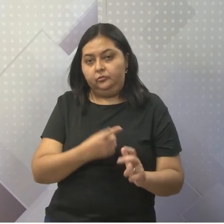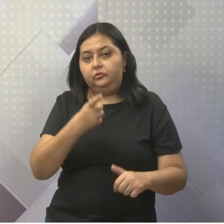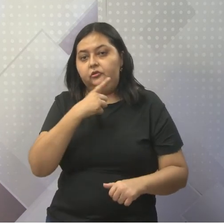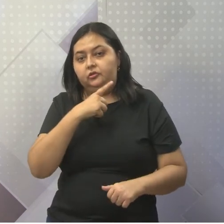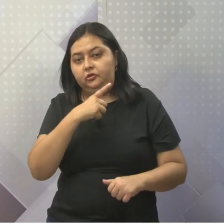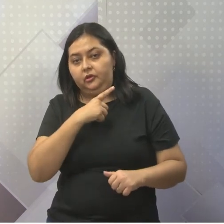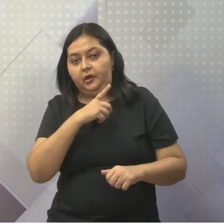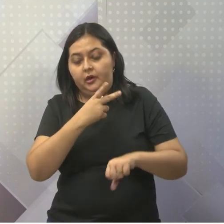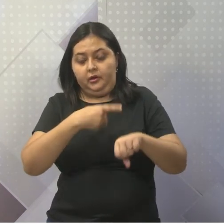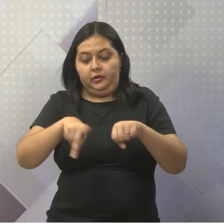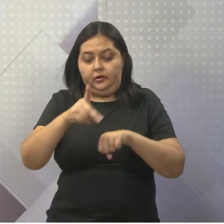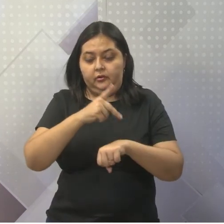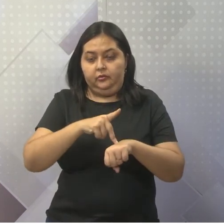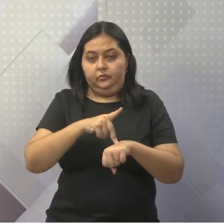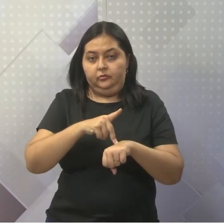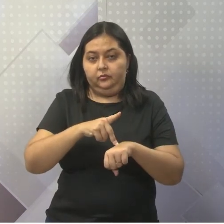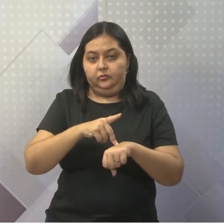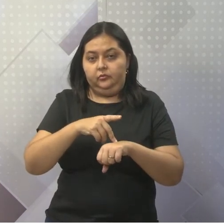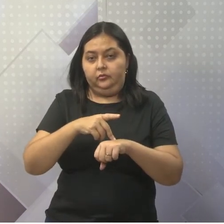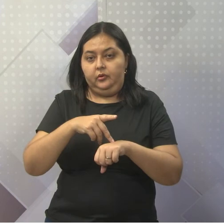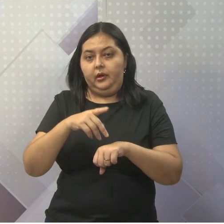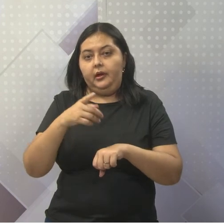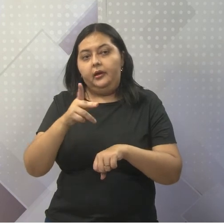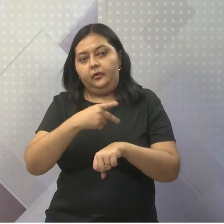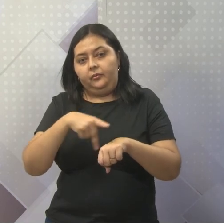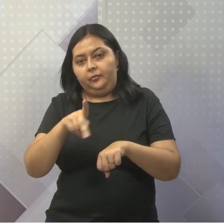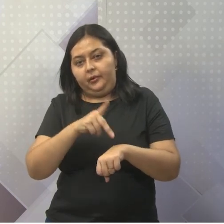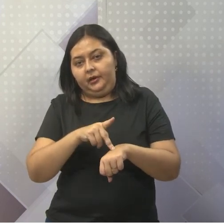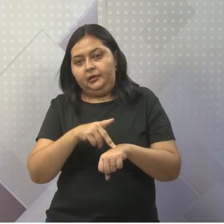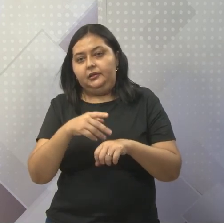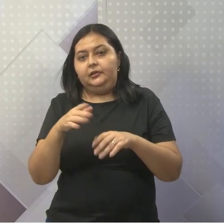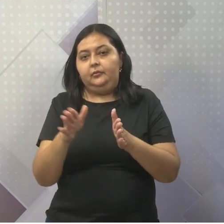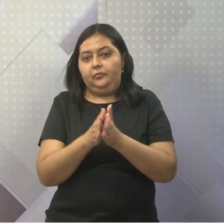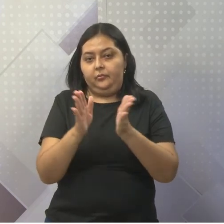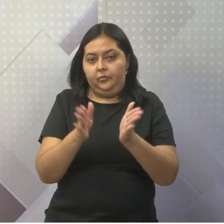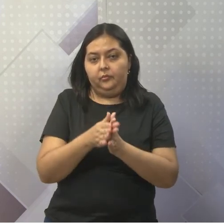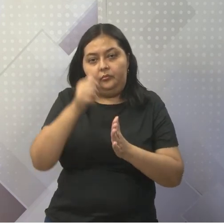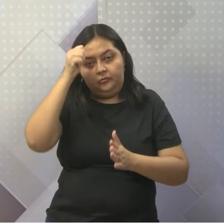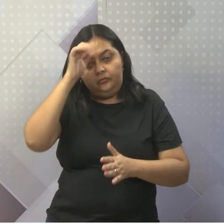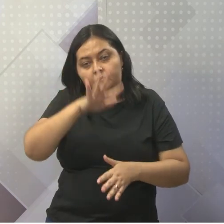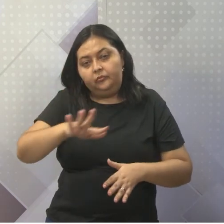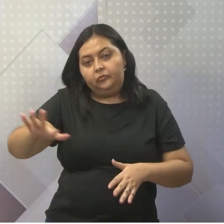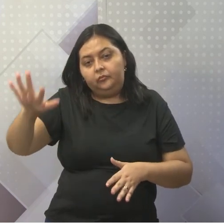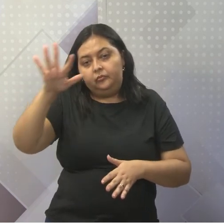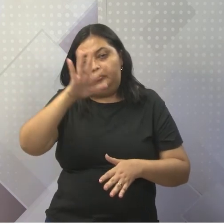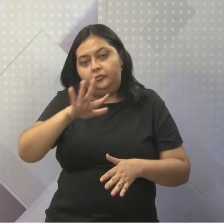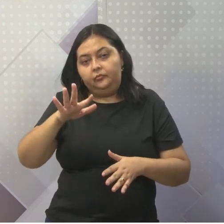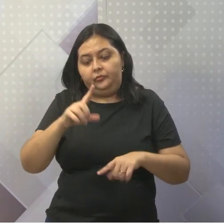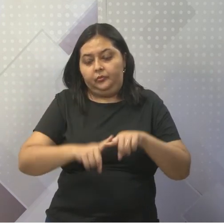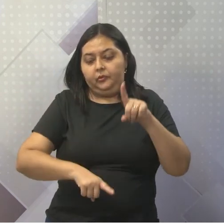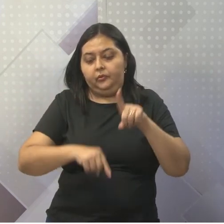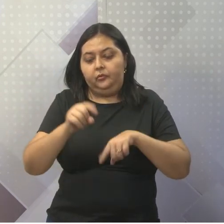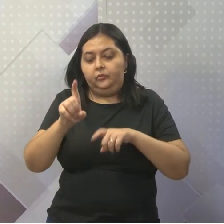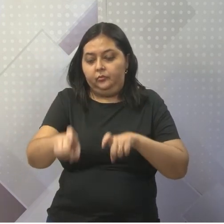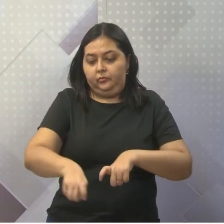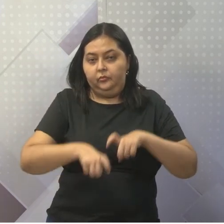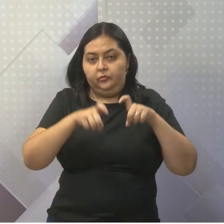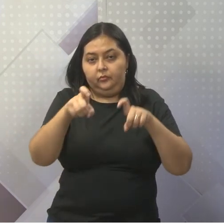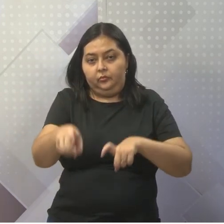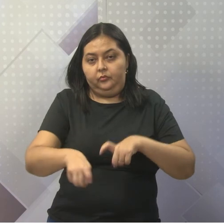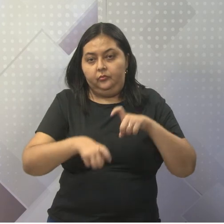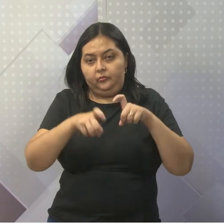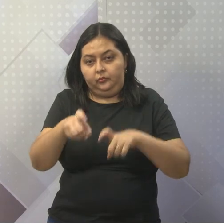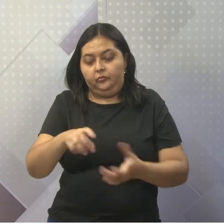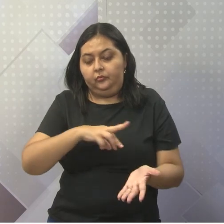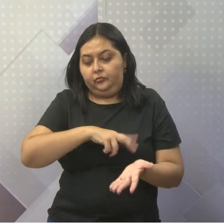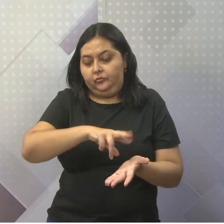ocorre no continente africano, ofereciam produtos tropicais, como os produtos agrícolas e também minerais e fósseis.